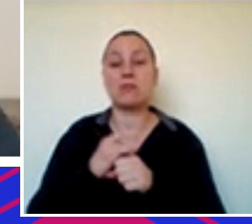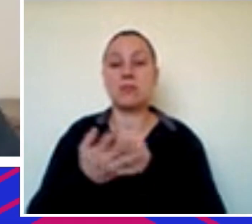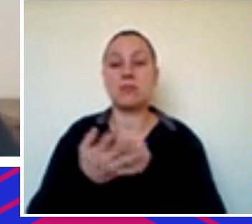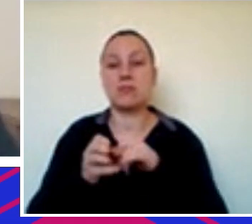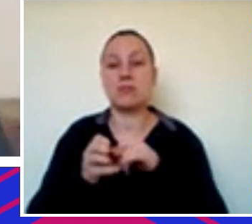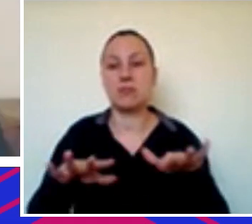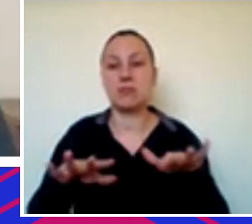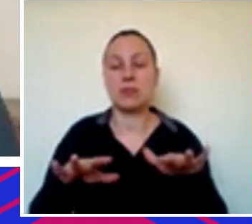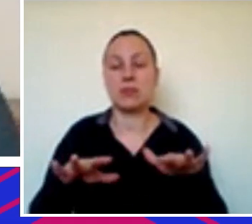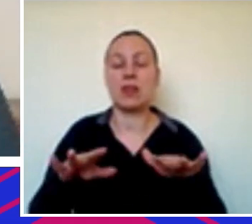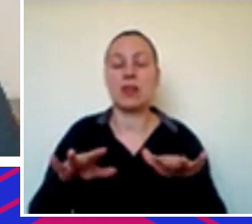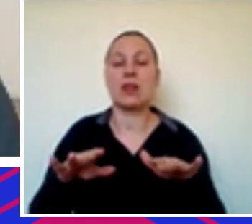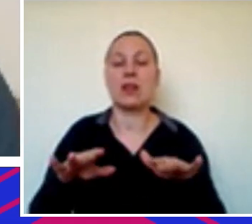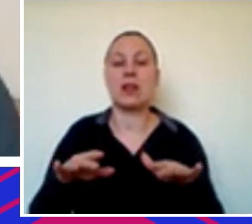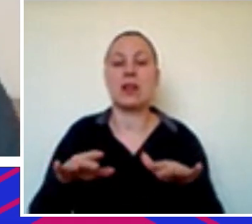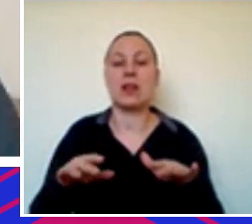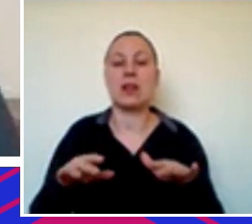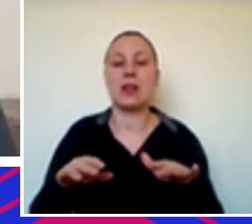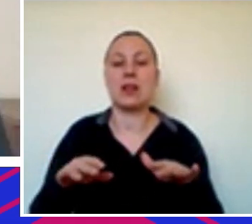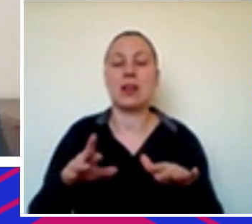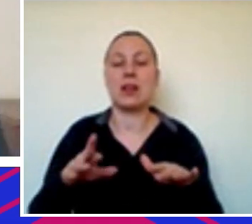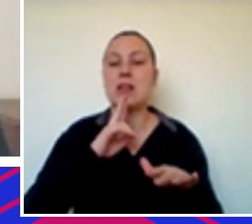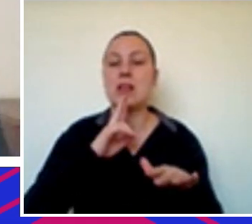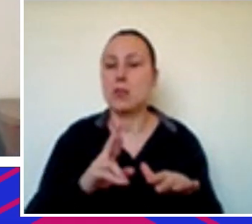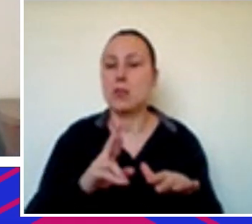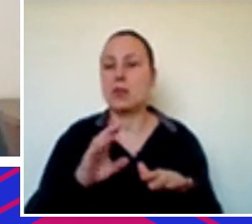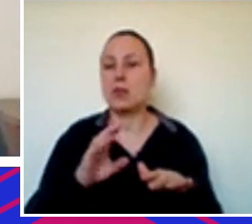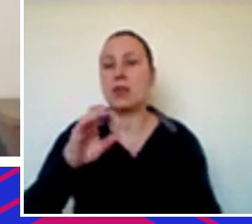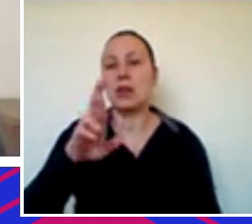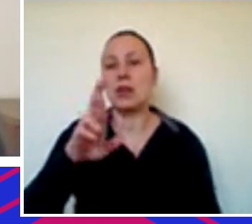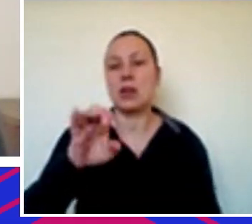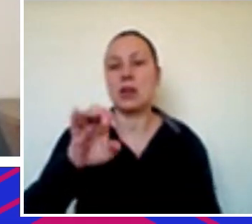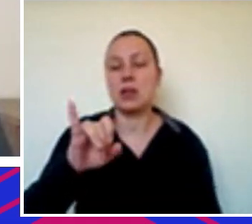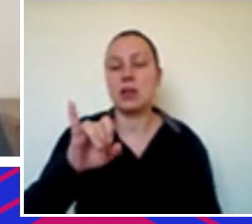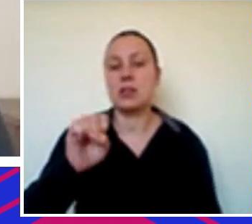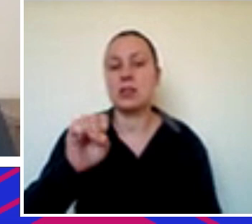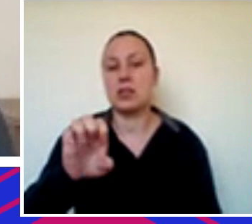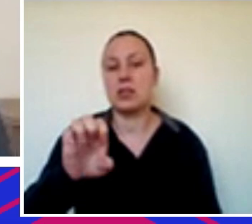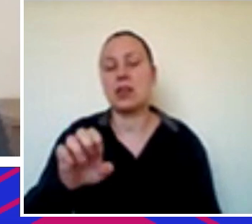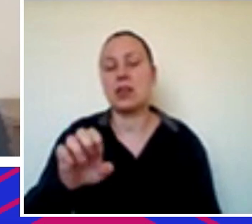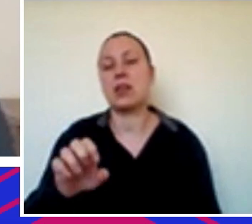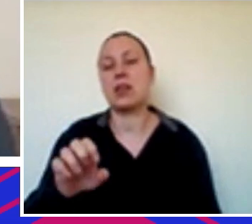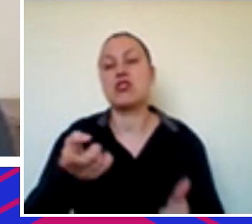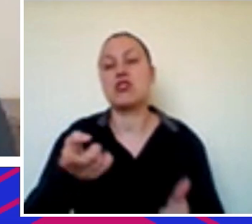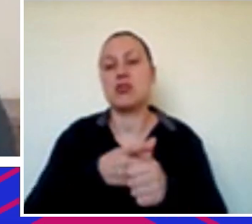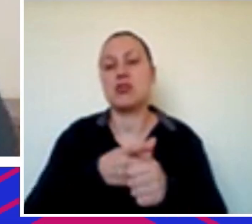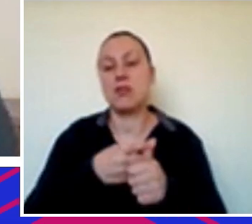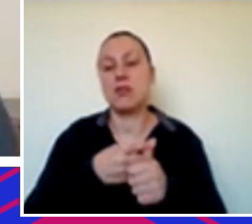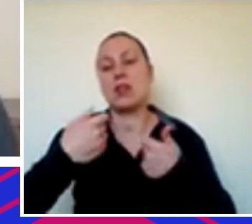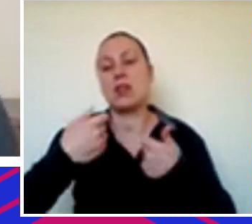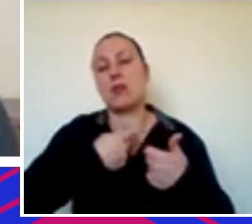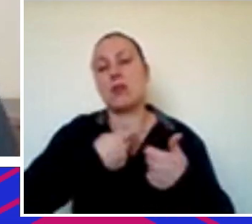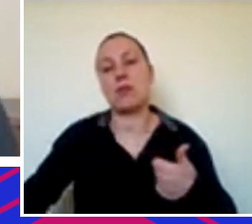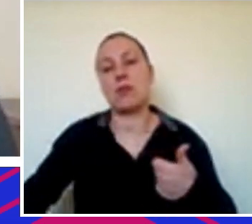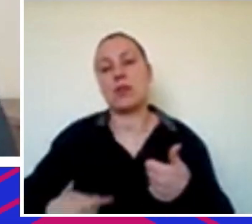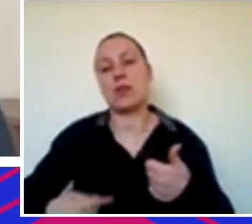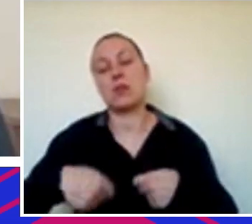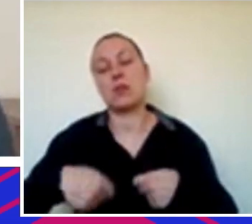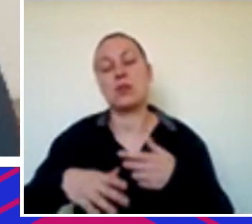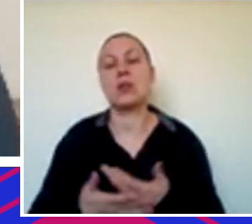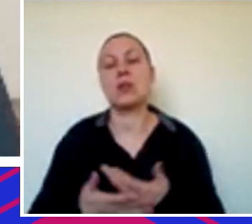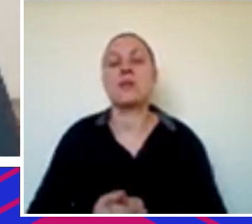para para a crise e o governo precisando se endividar teve essa queda mais brusca agora